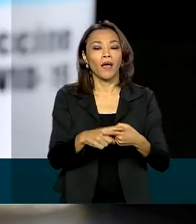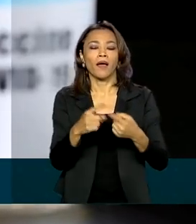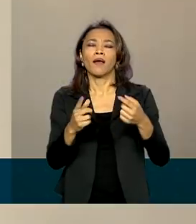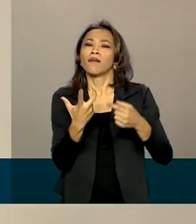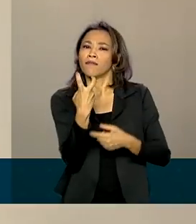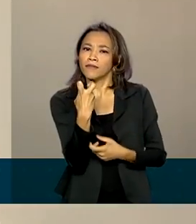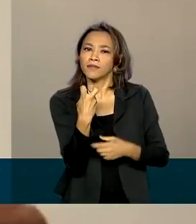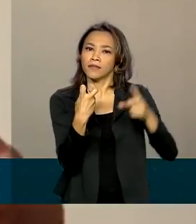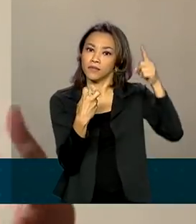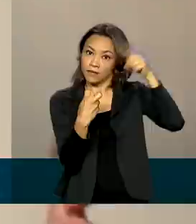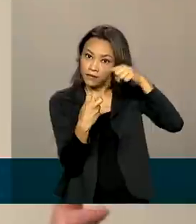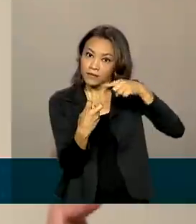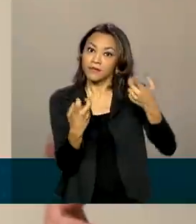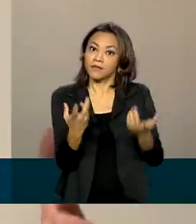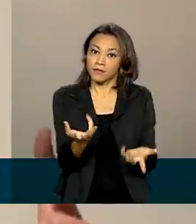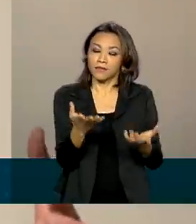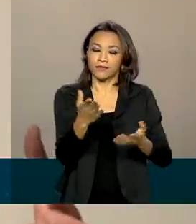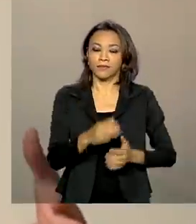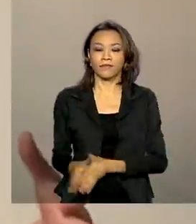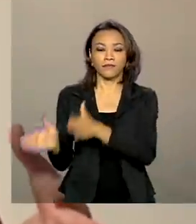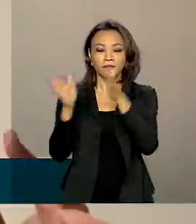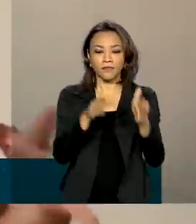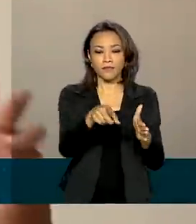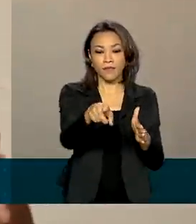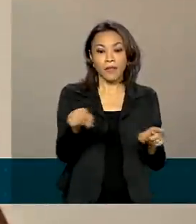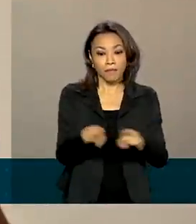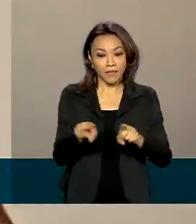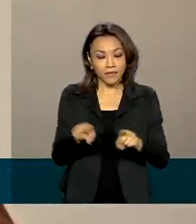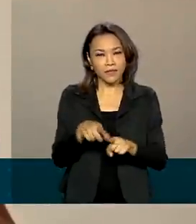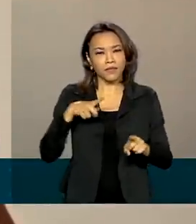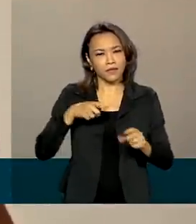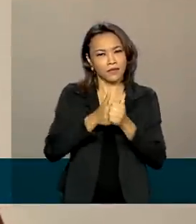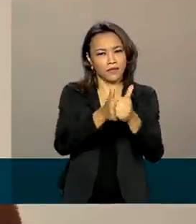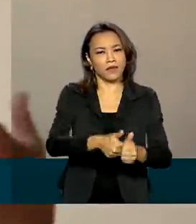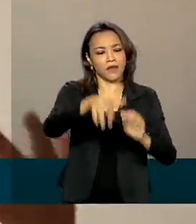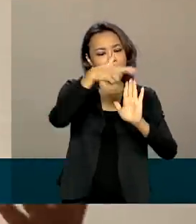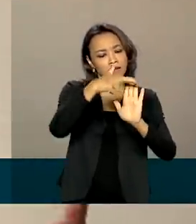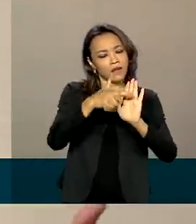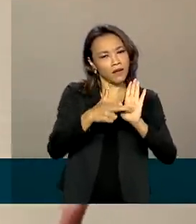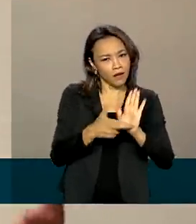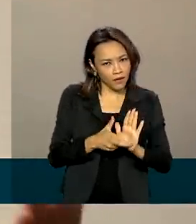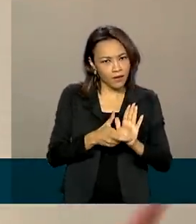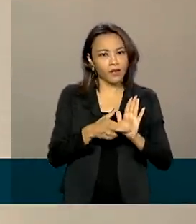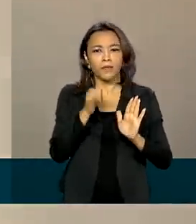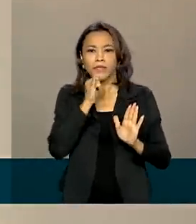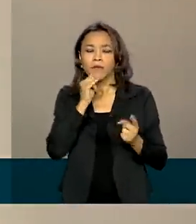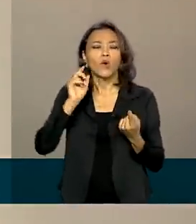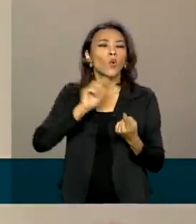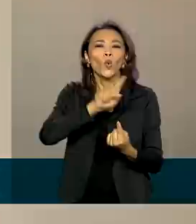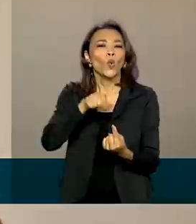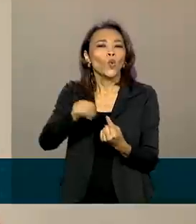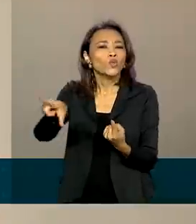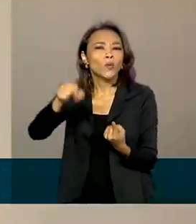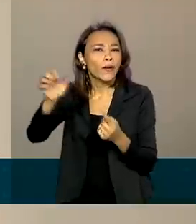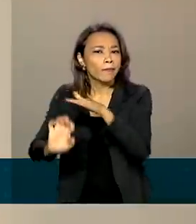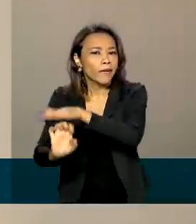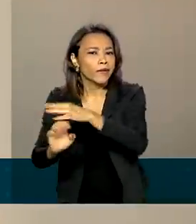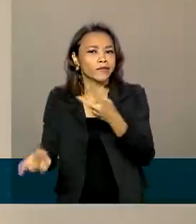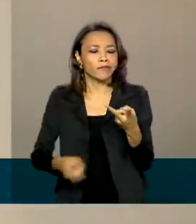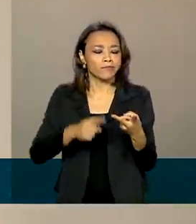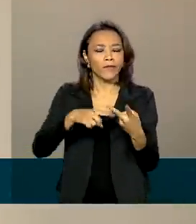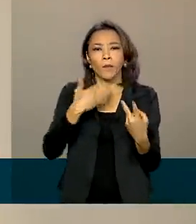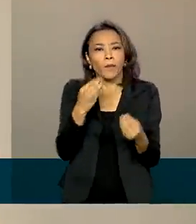agulhas. Os contratos de compra precisam apresentar dados técnicos básicos, como o motivo da escolha da empresa ou do laboratório e a